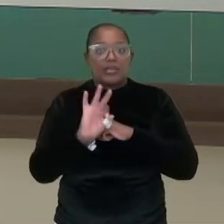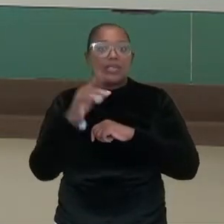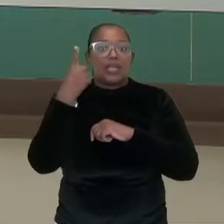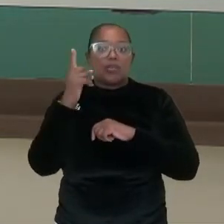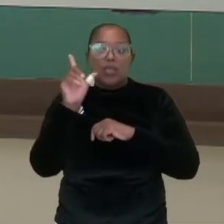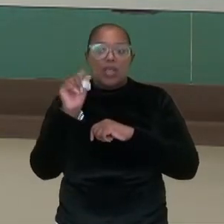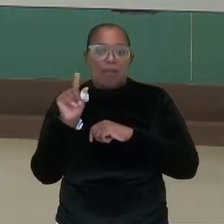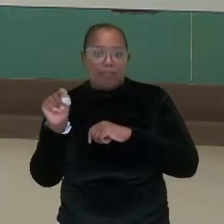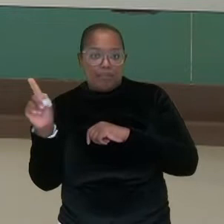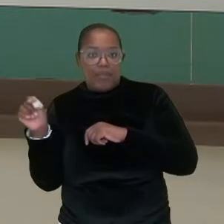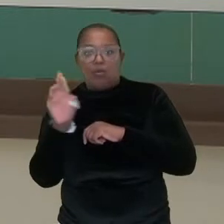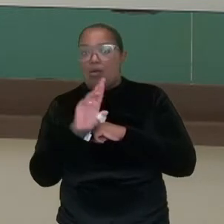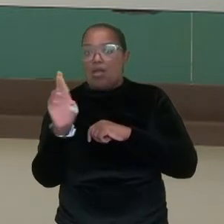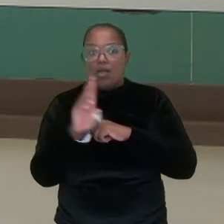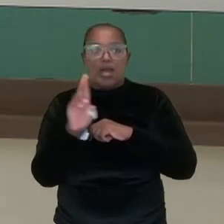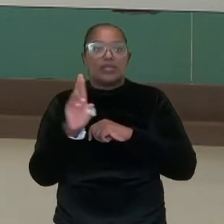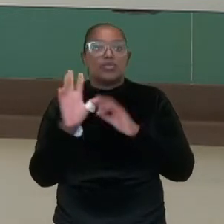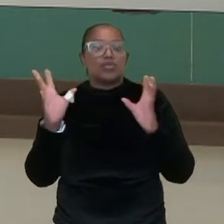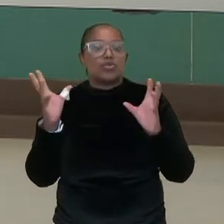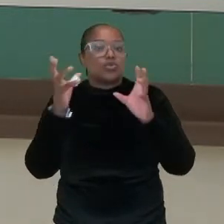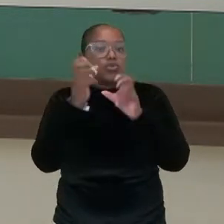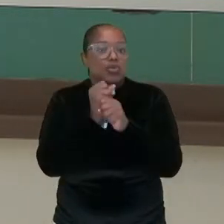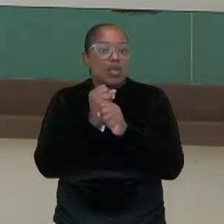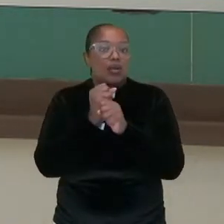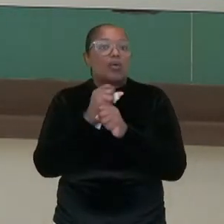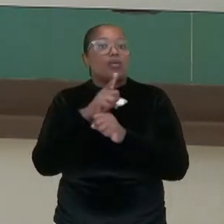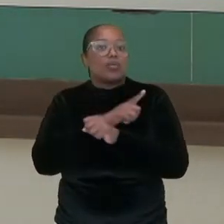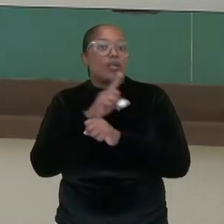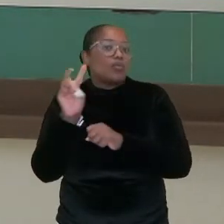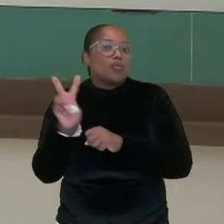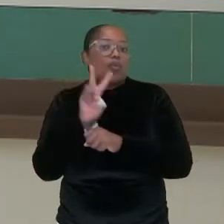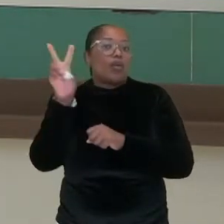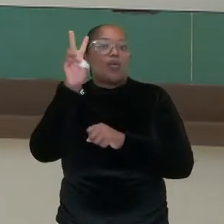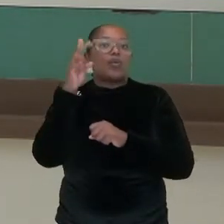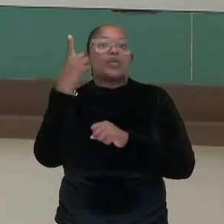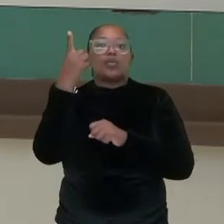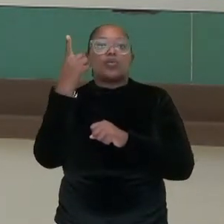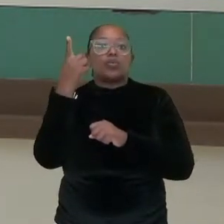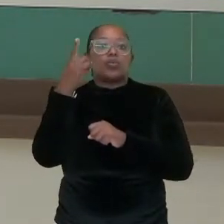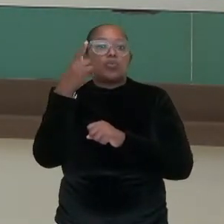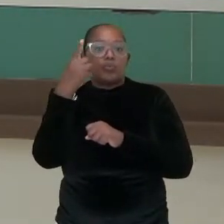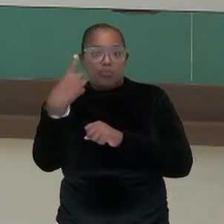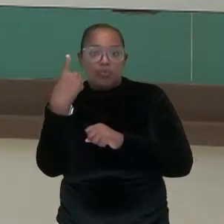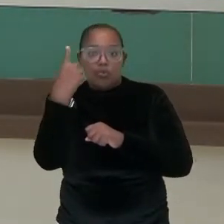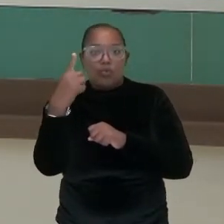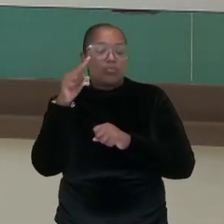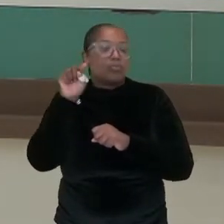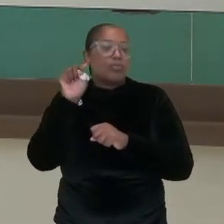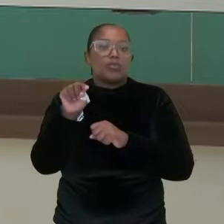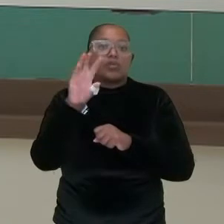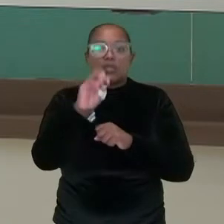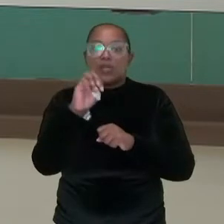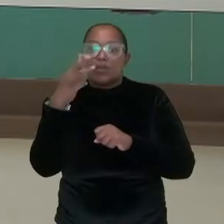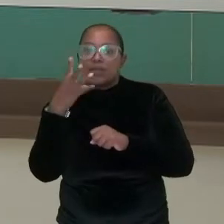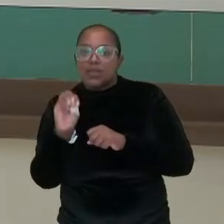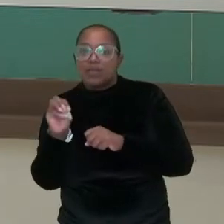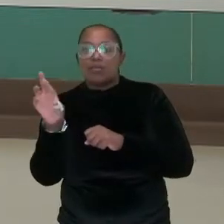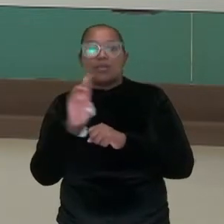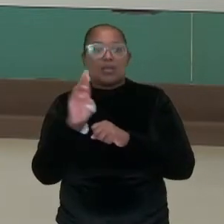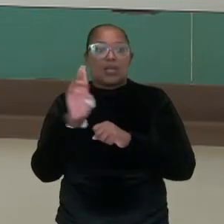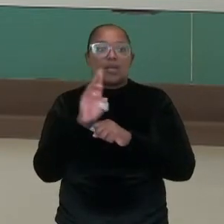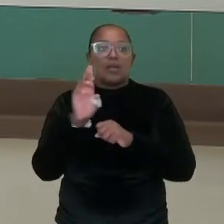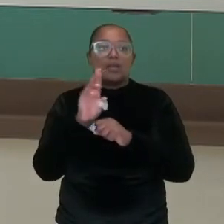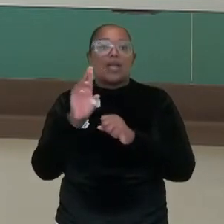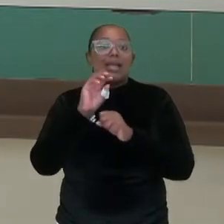mais o capital, eu tenho um montante de mil e 30 reais. Esse montante